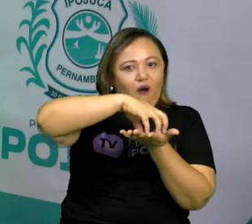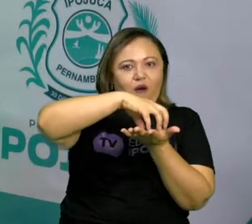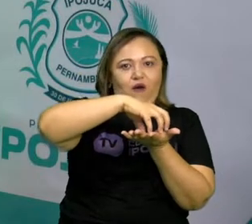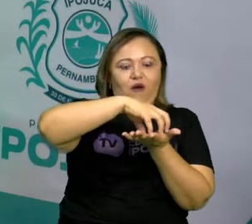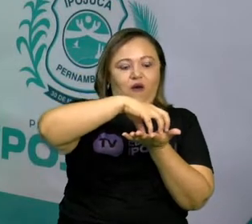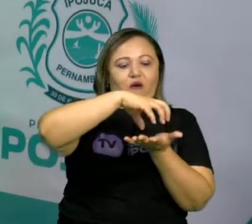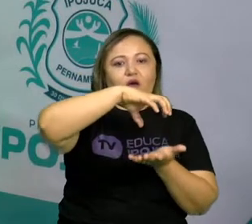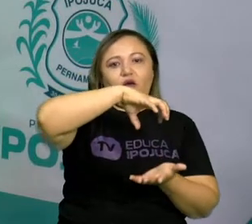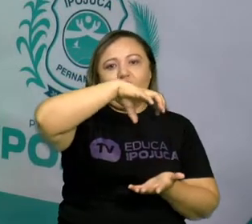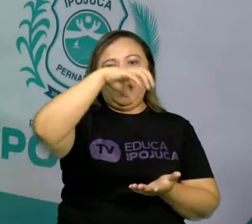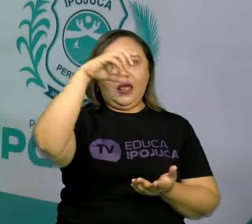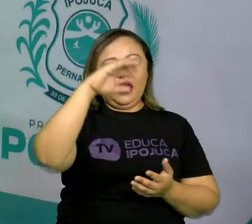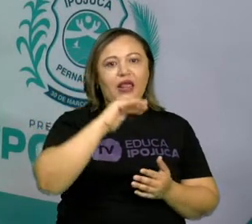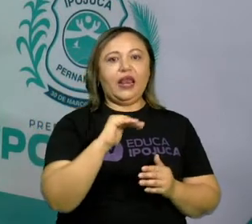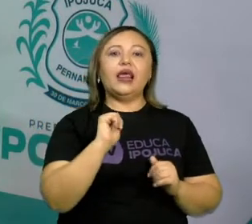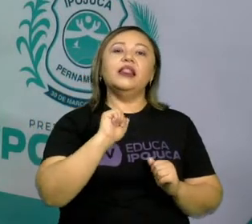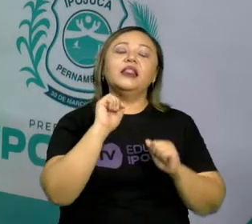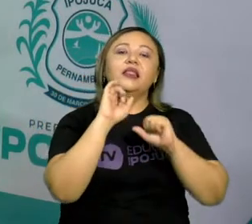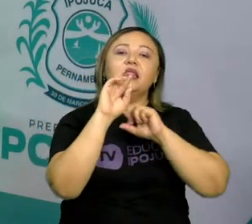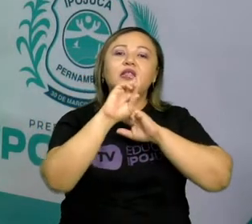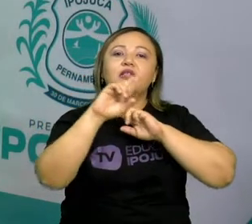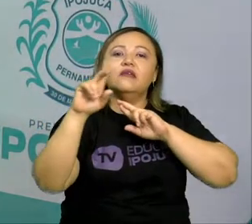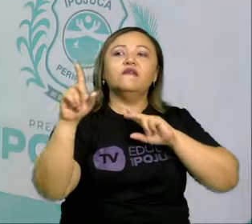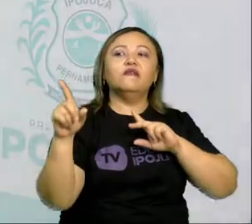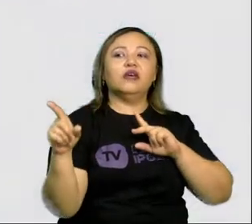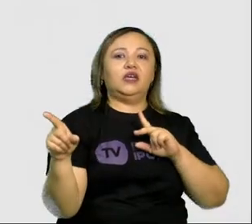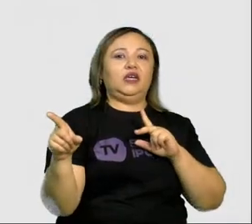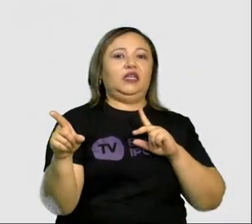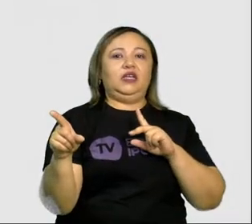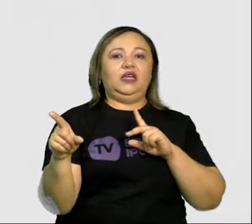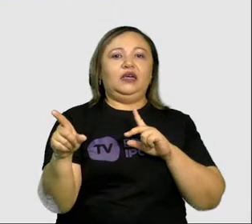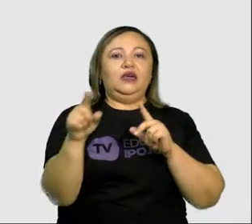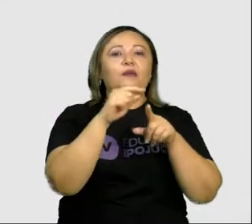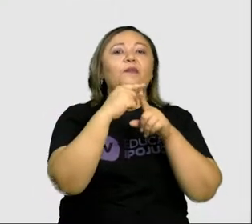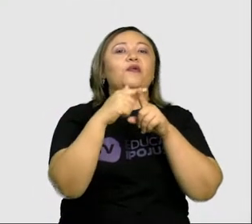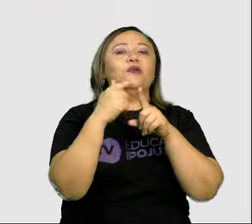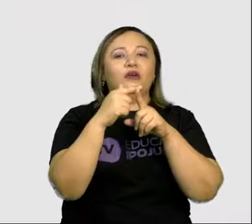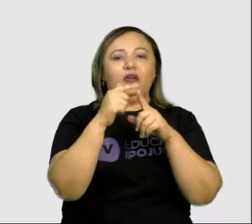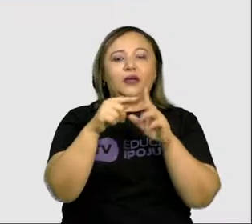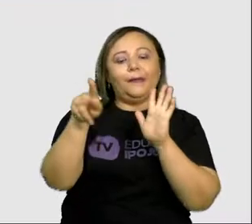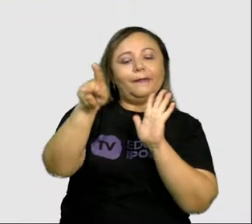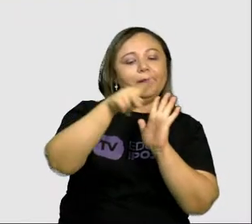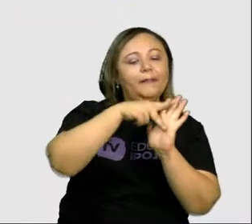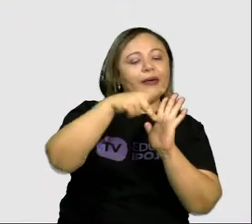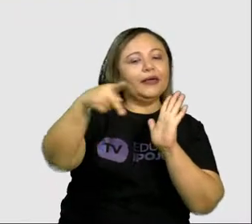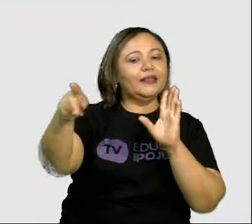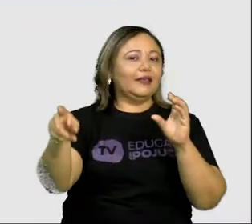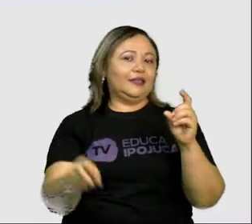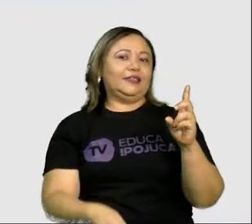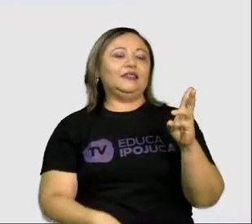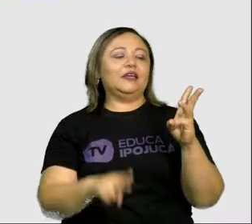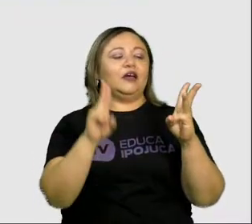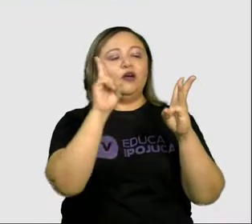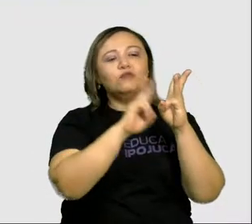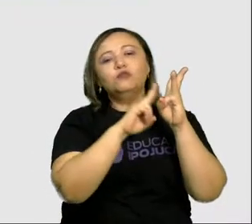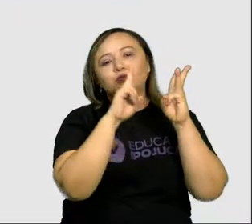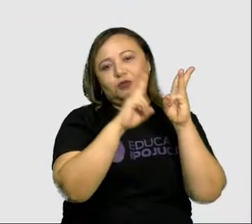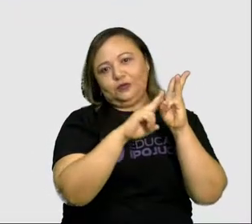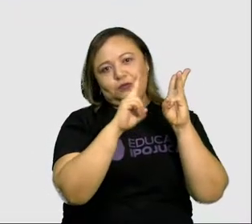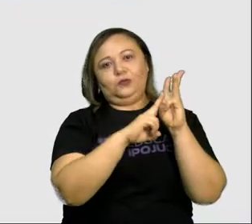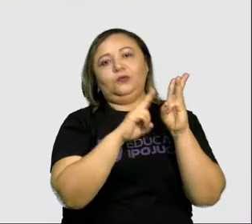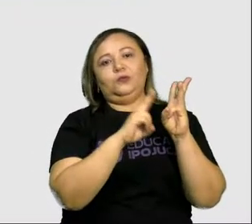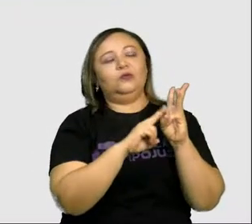tacara, taquara, capim e outros materiais recolhidos na floresta, na